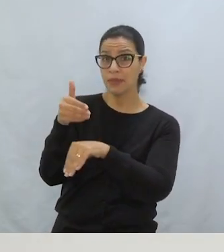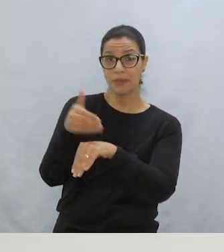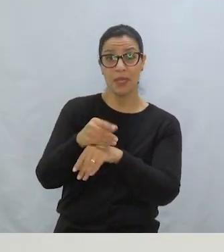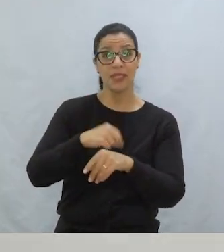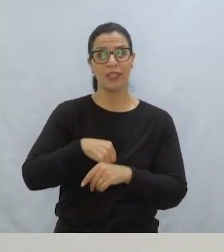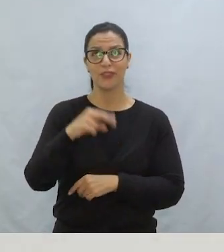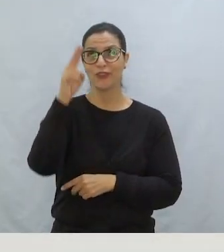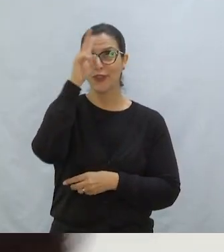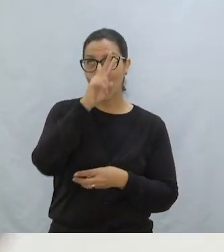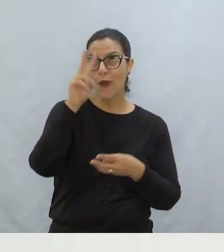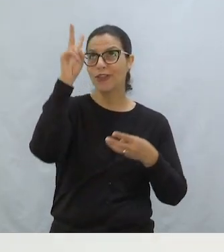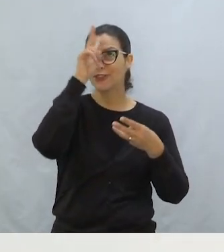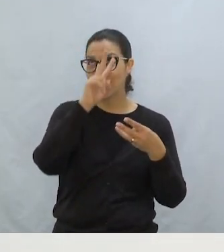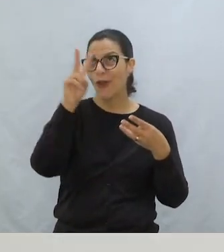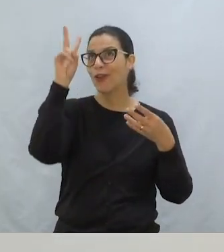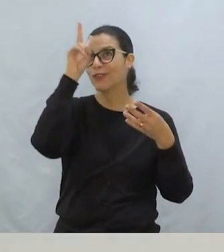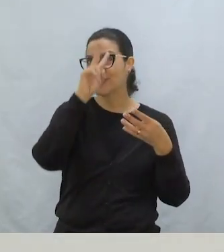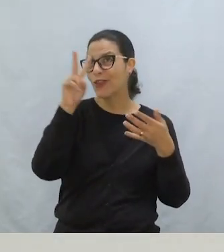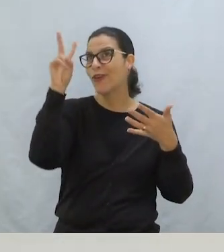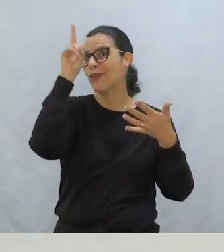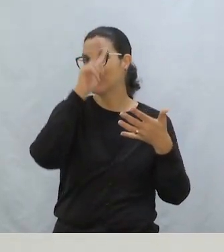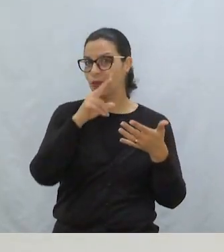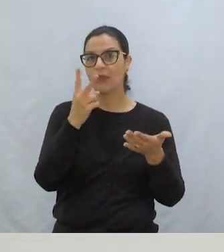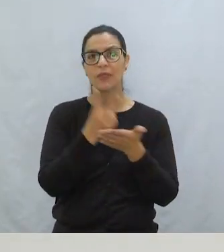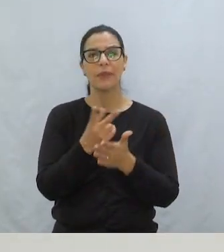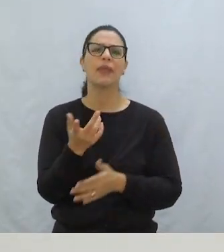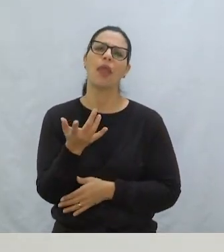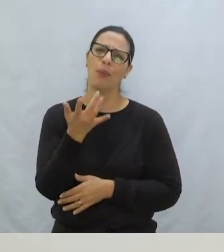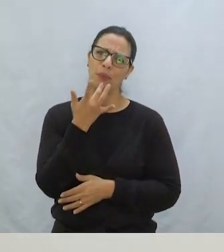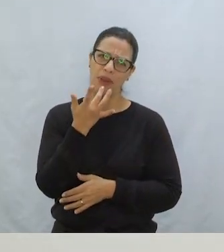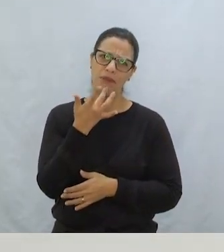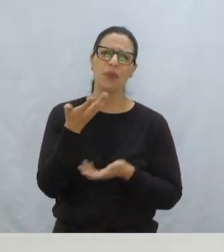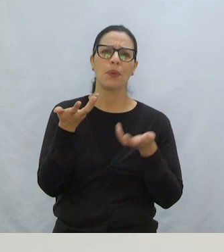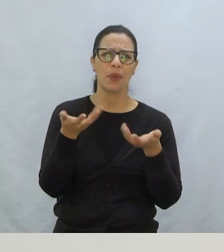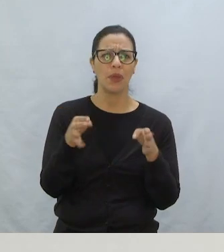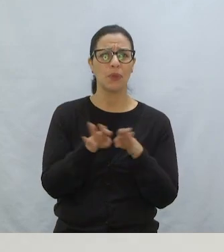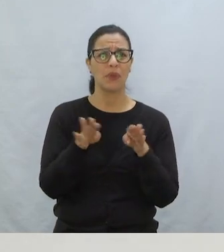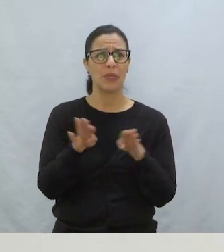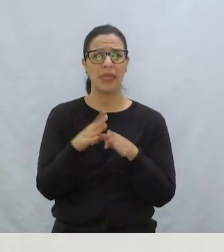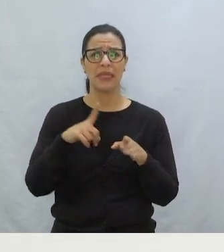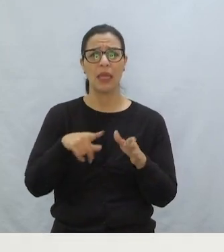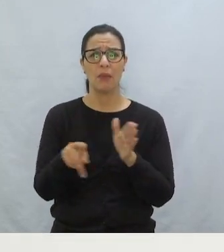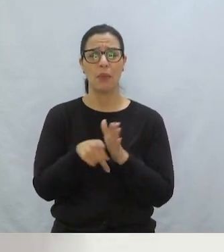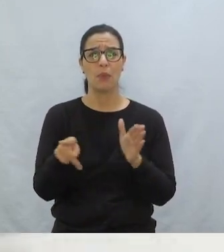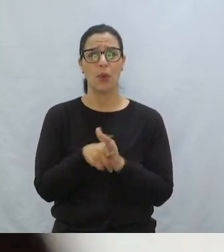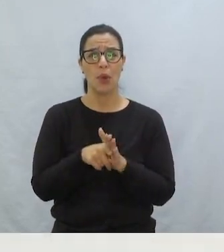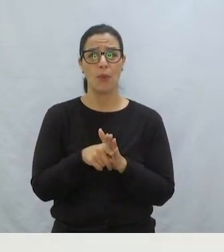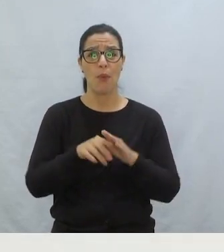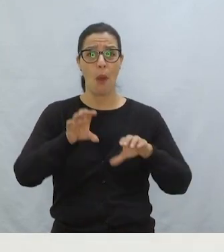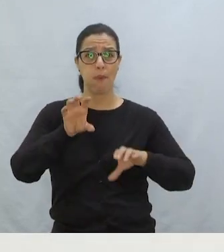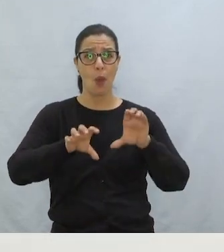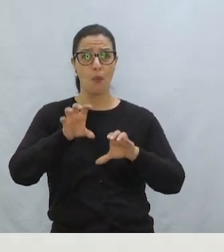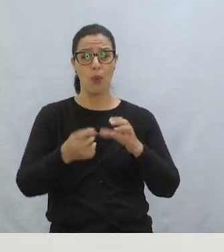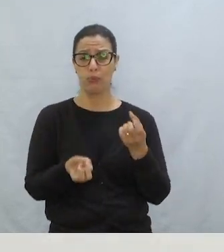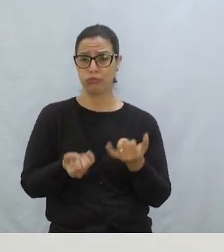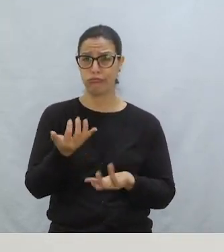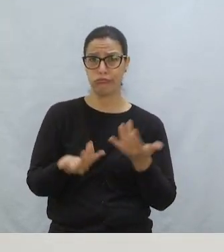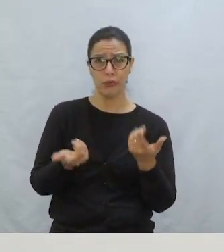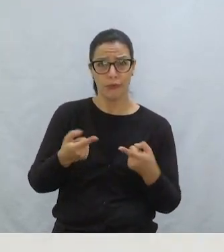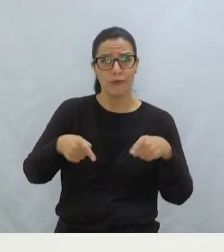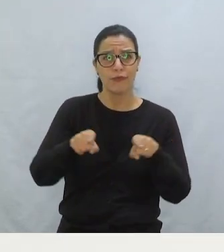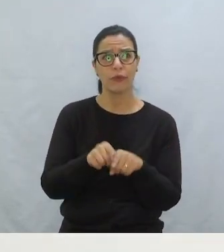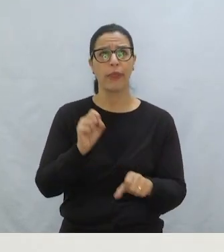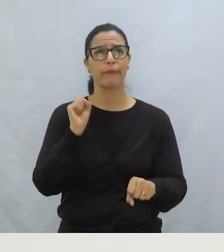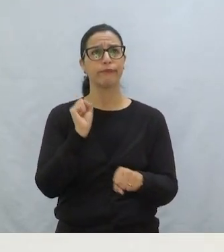participei de quantas histórias, não é mesmo? E prefiro mil vezes queimar o meu bumbum de